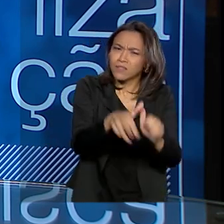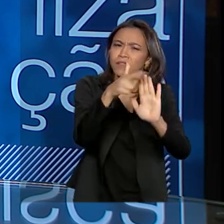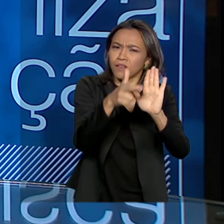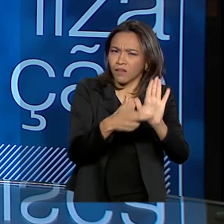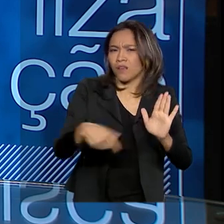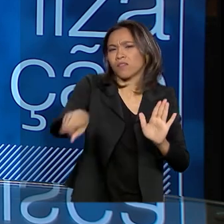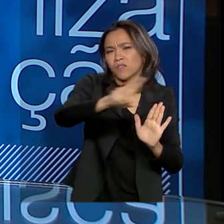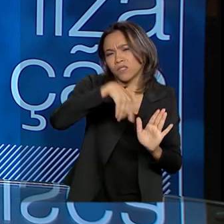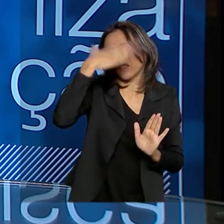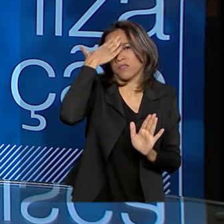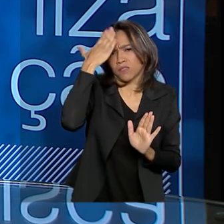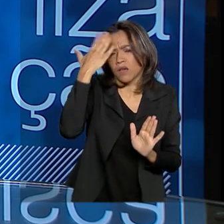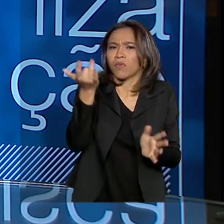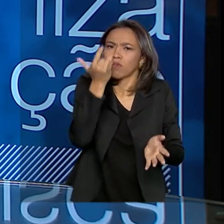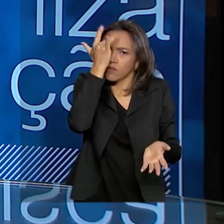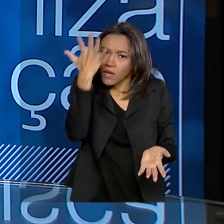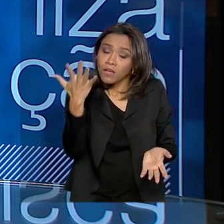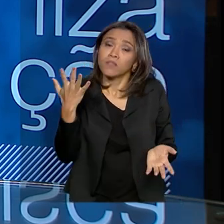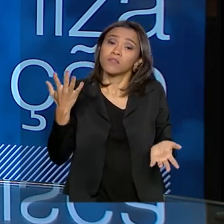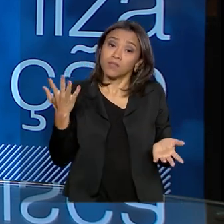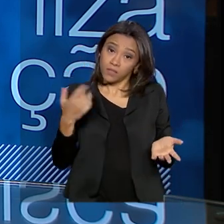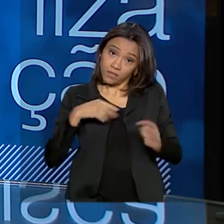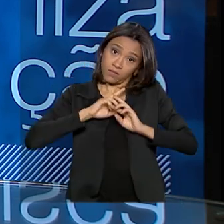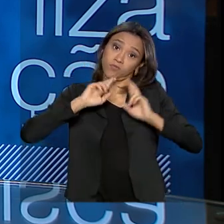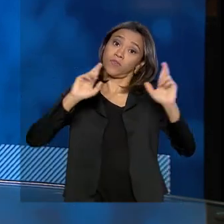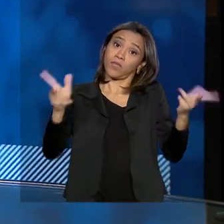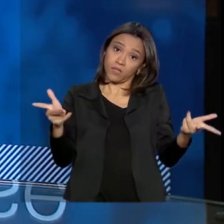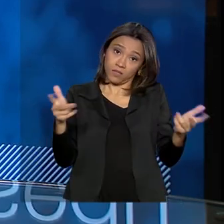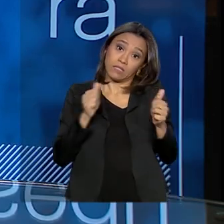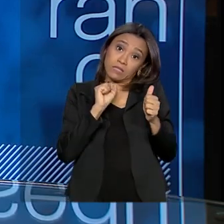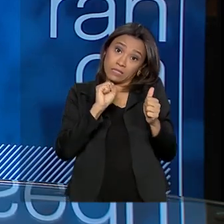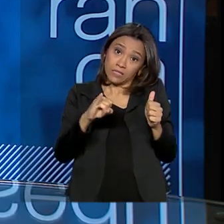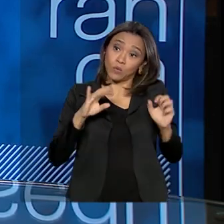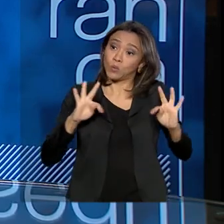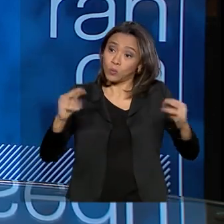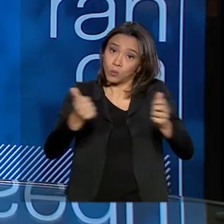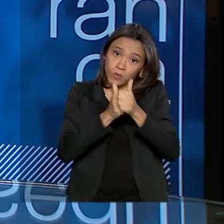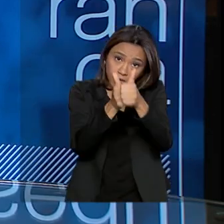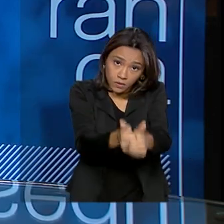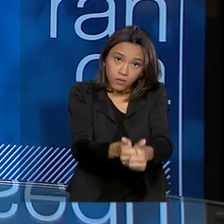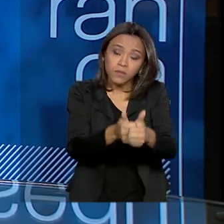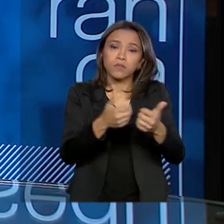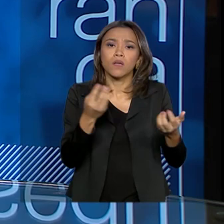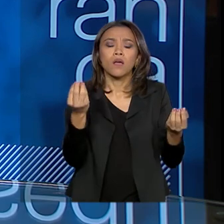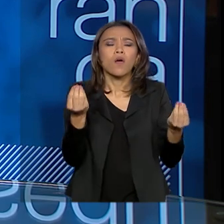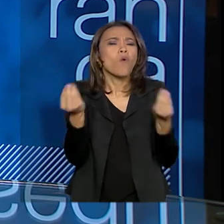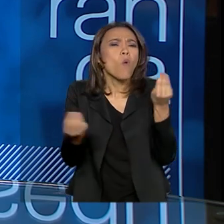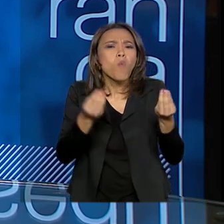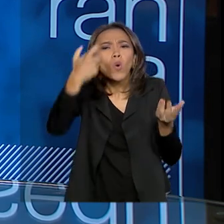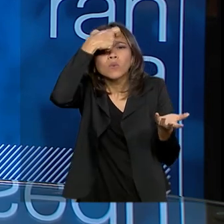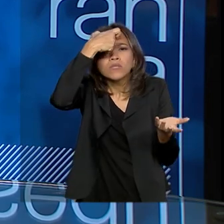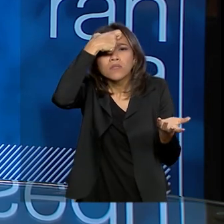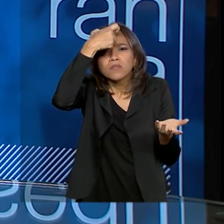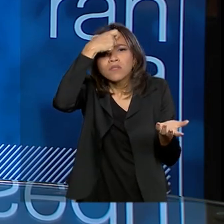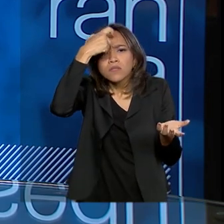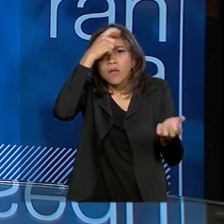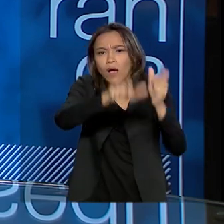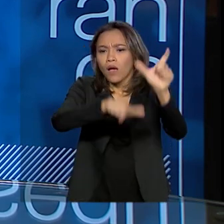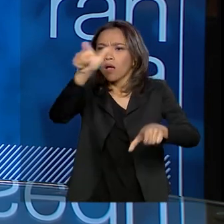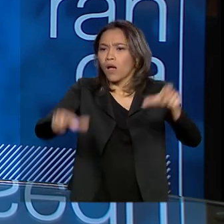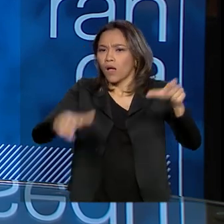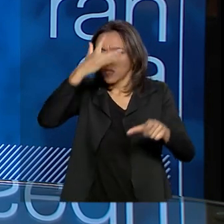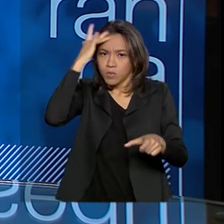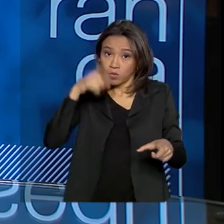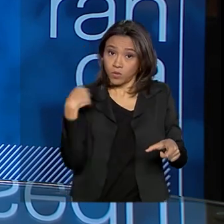sabe que é muito fácil, nós teríamos uma condição diferente. O fato é de como sensibilizar as pessoas, né? E aí nós